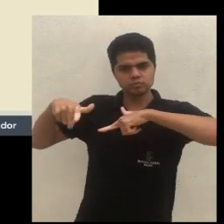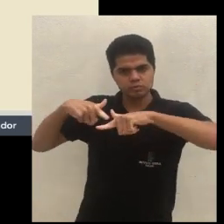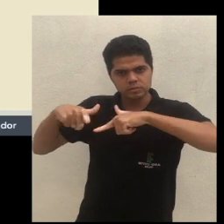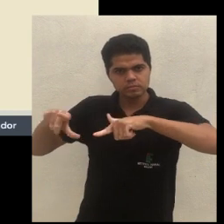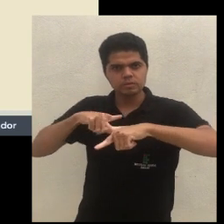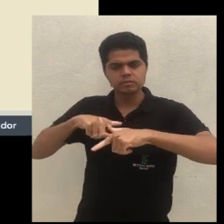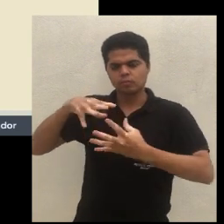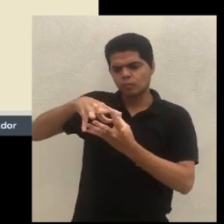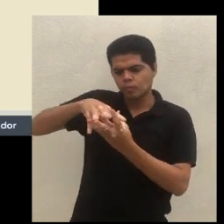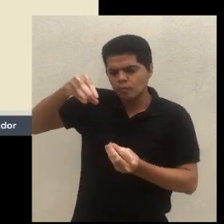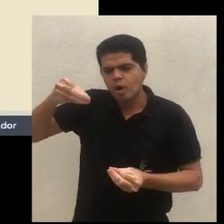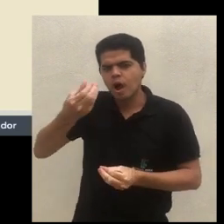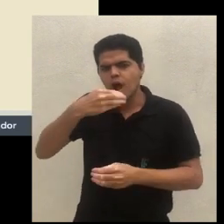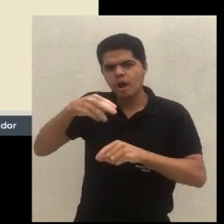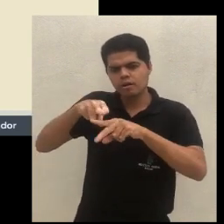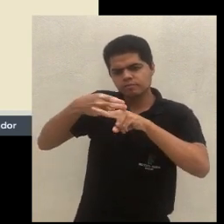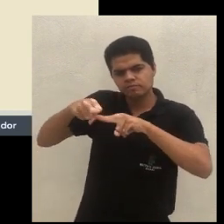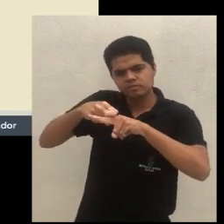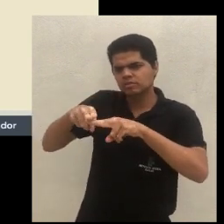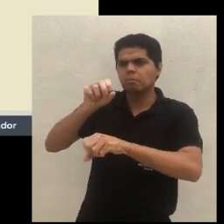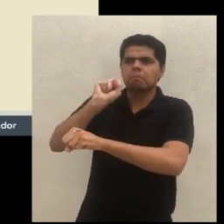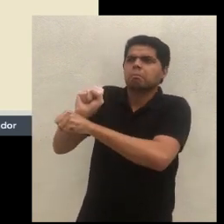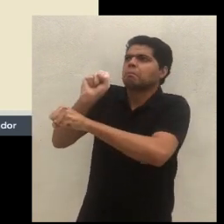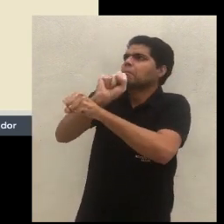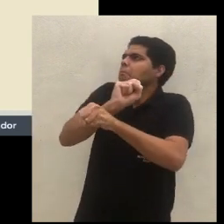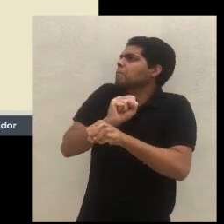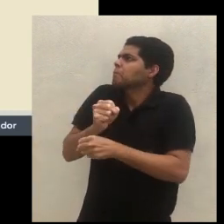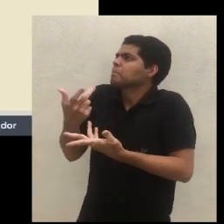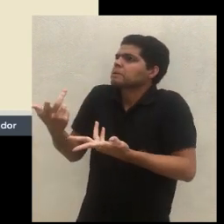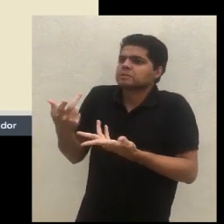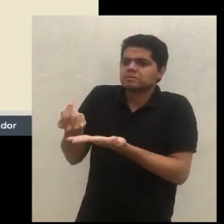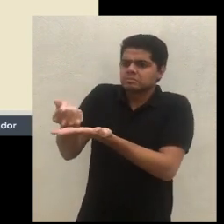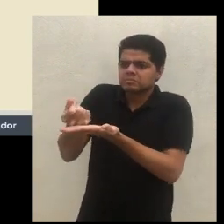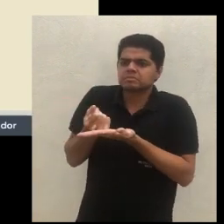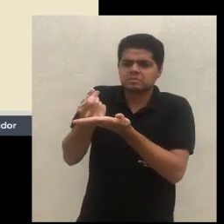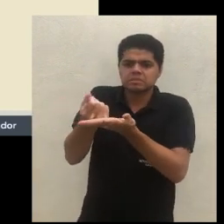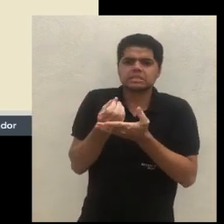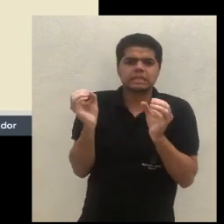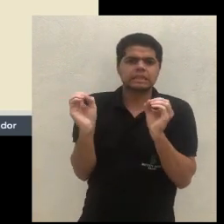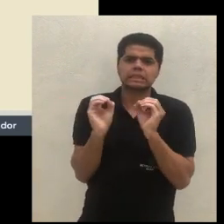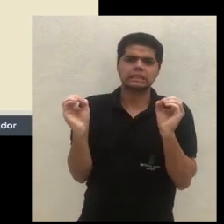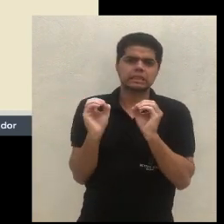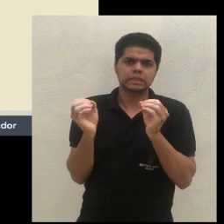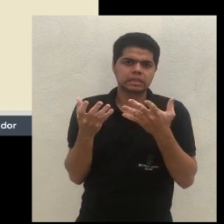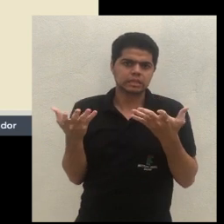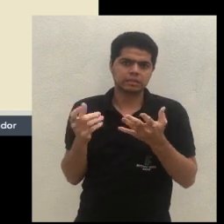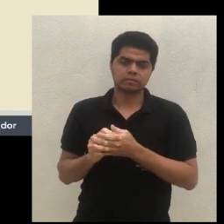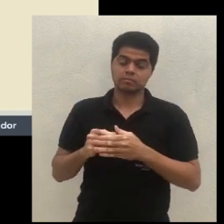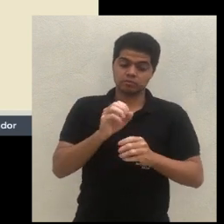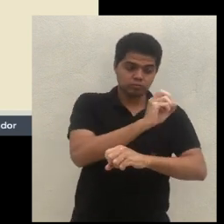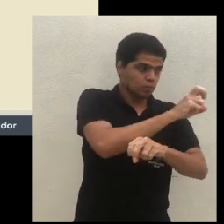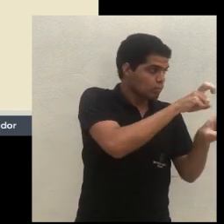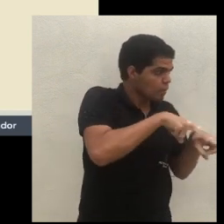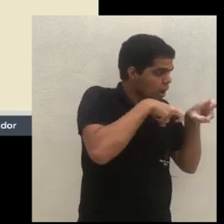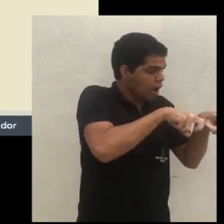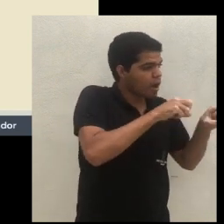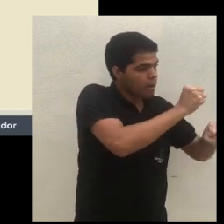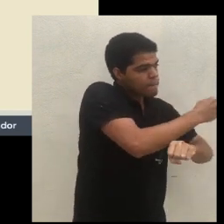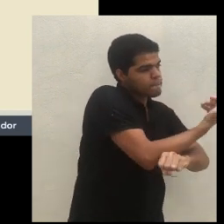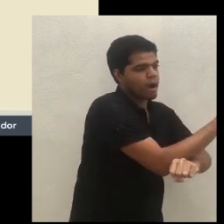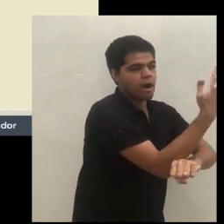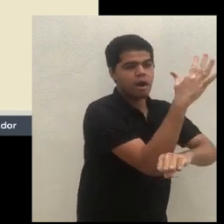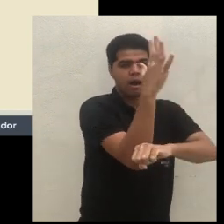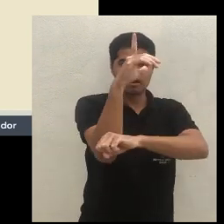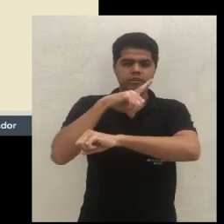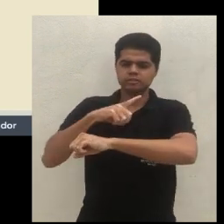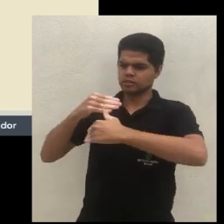cacau tinha paradeiros. Então tinha período que o agricultor não tem renda nenhuma. Se ele está no sistema de agrofloresta, nesse período do